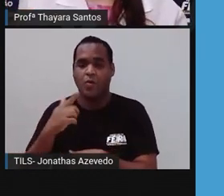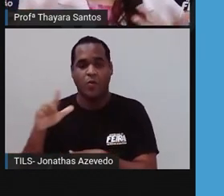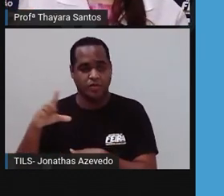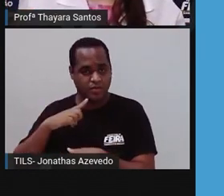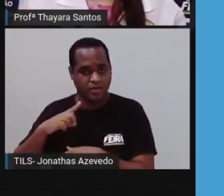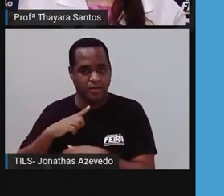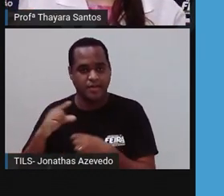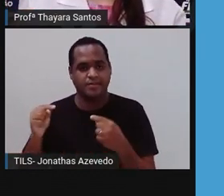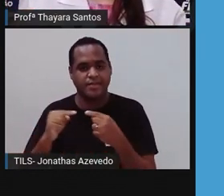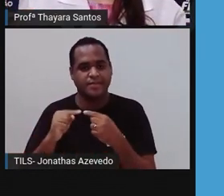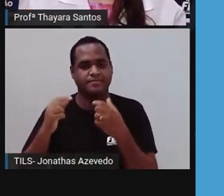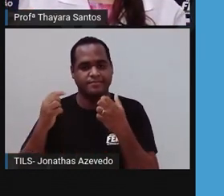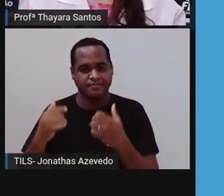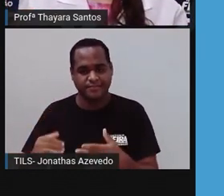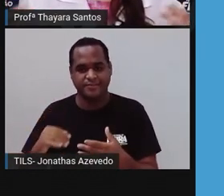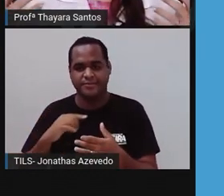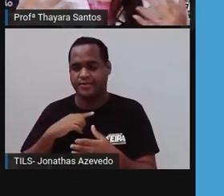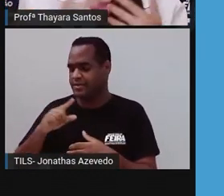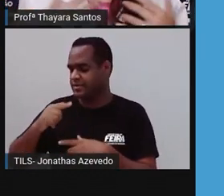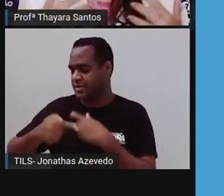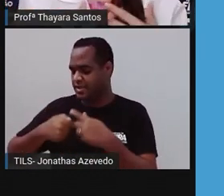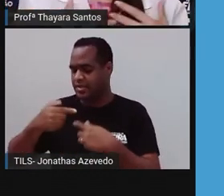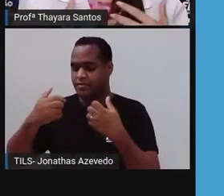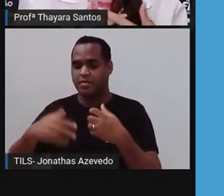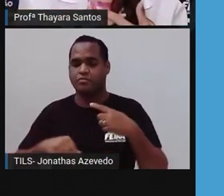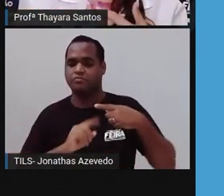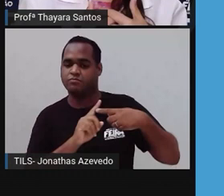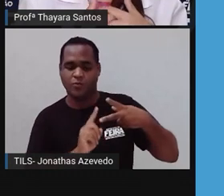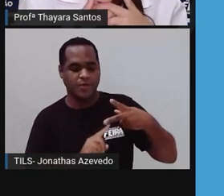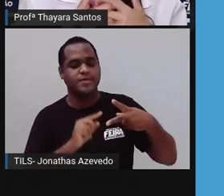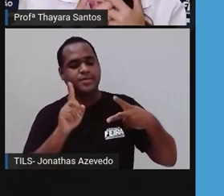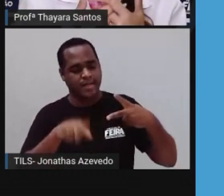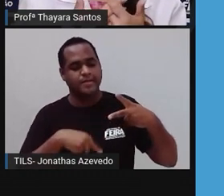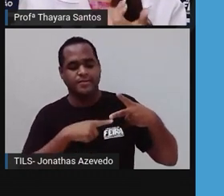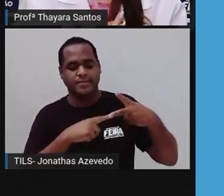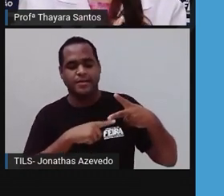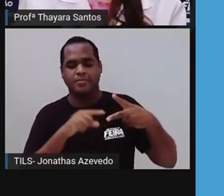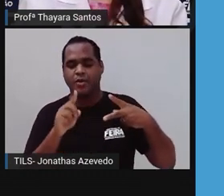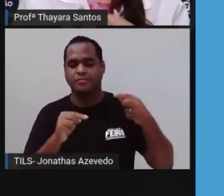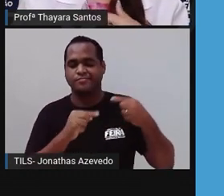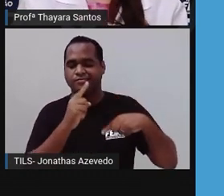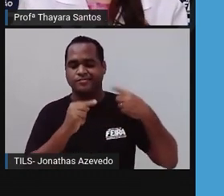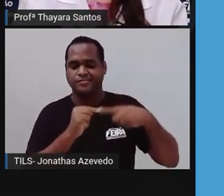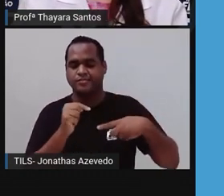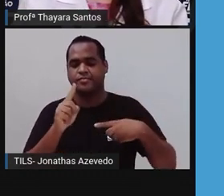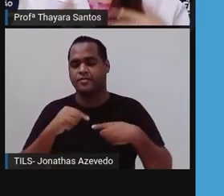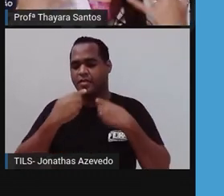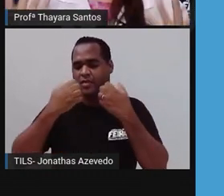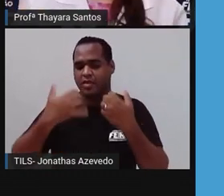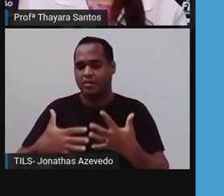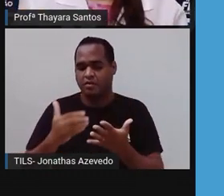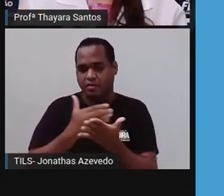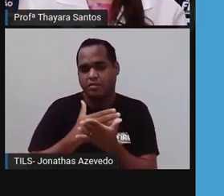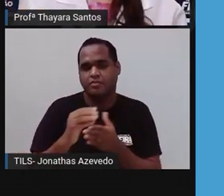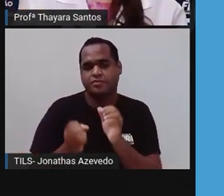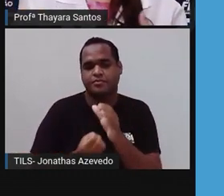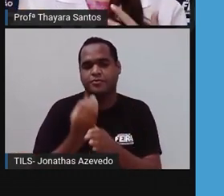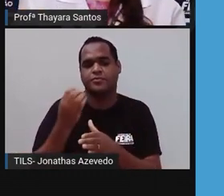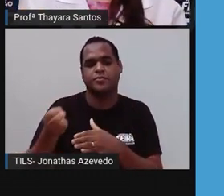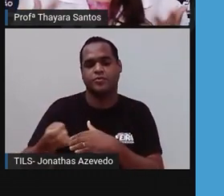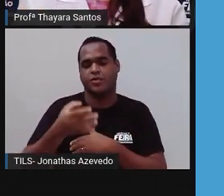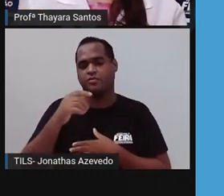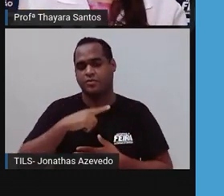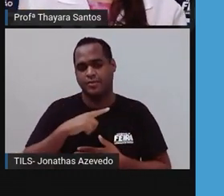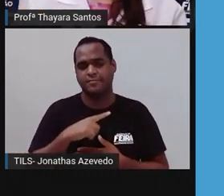esponja com outro tipo de material genético. Então, esses dois tipos de material genético se combinaram e deram origem a um novo organismo.